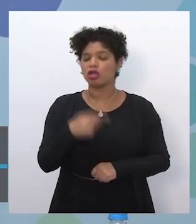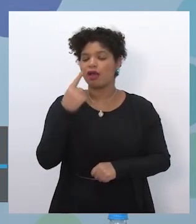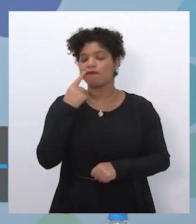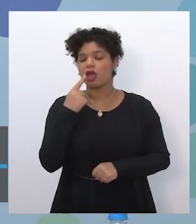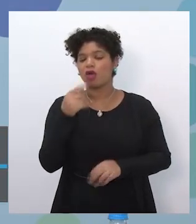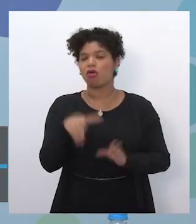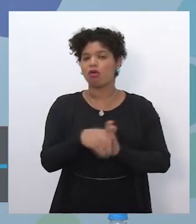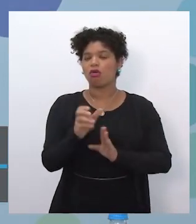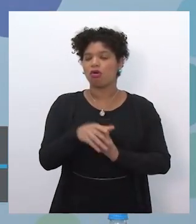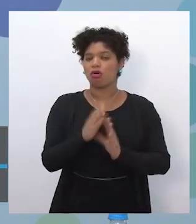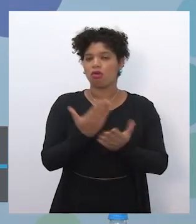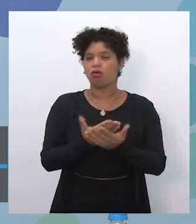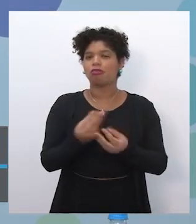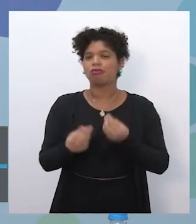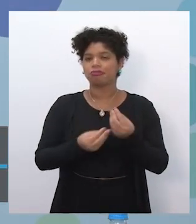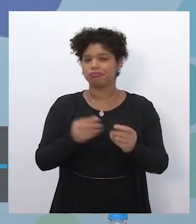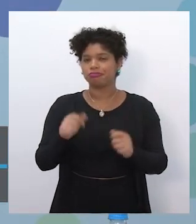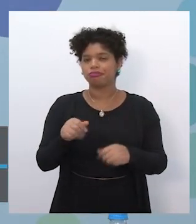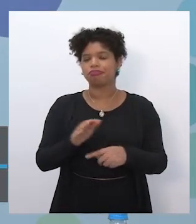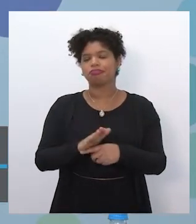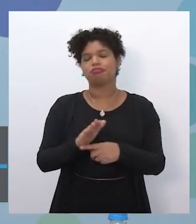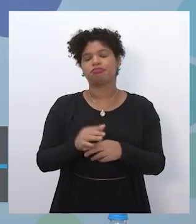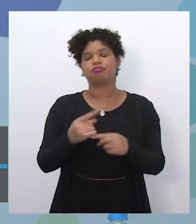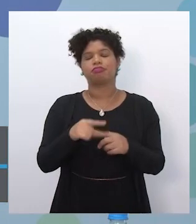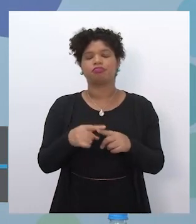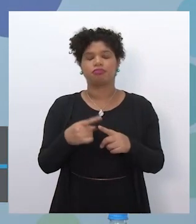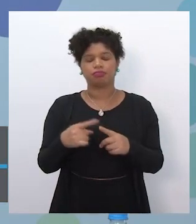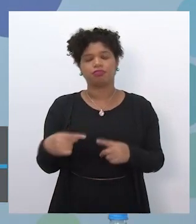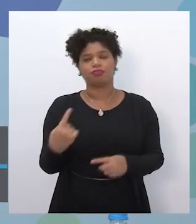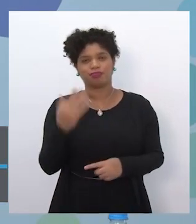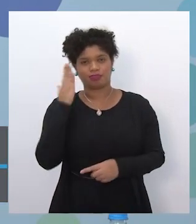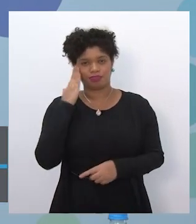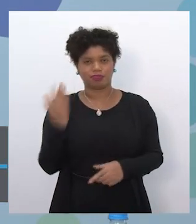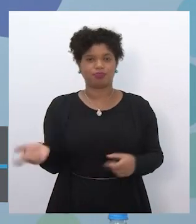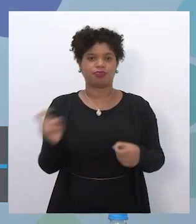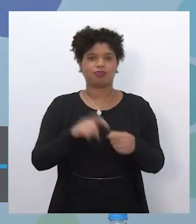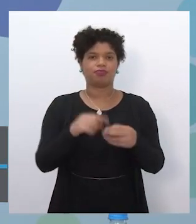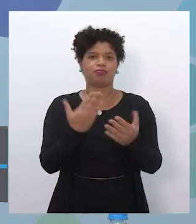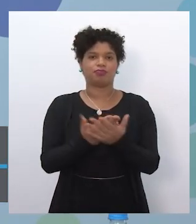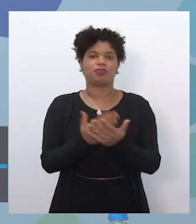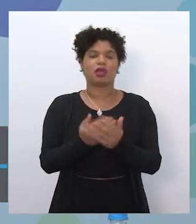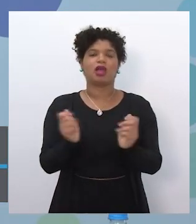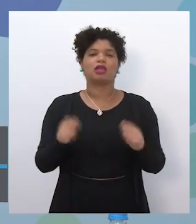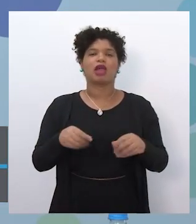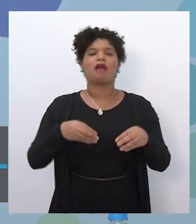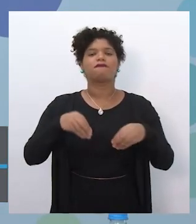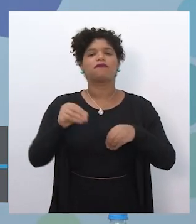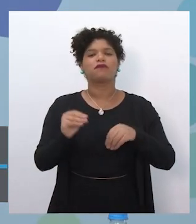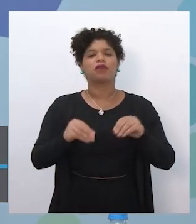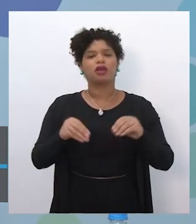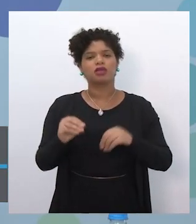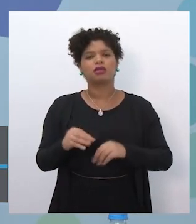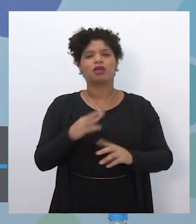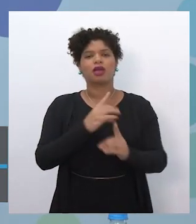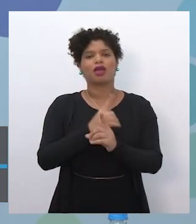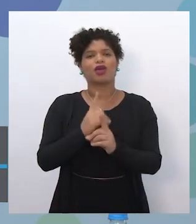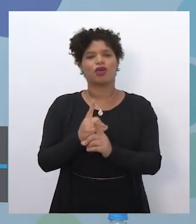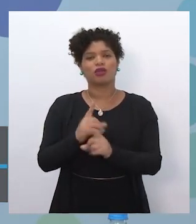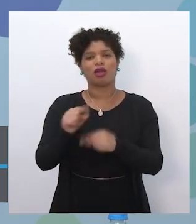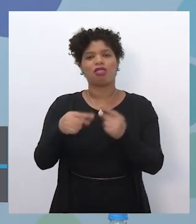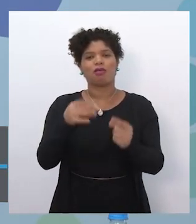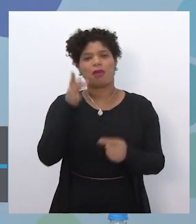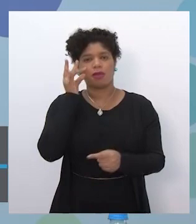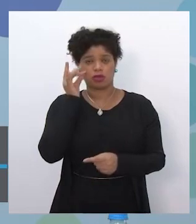orientações de estudo. A gente sabe que, com o retorno às aulas, a gente também vai dar a possibilidade de flexibilidade para esses encontros acontecerem de forma presencial,